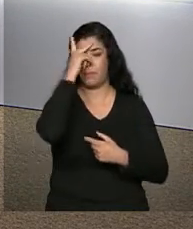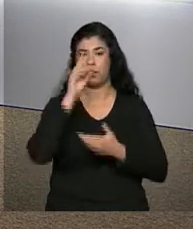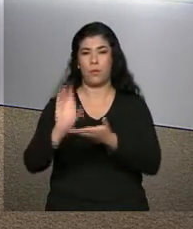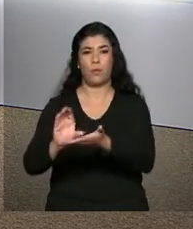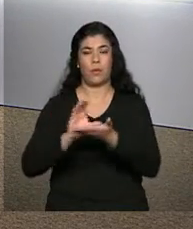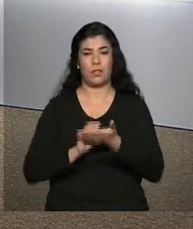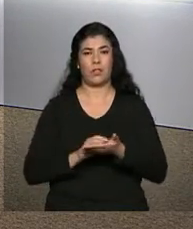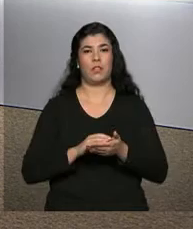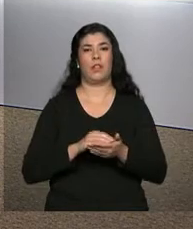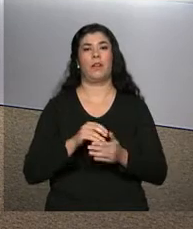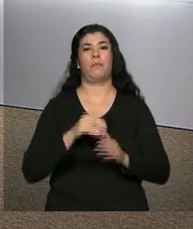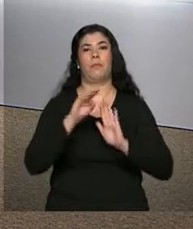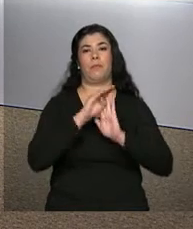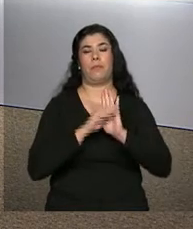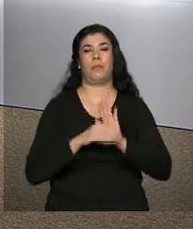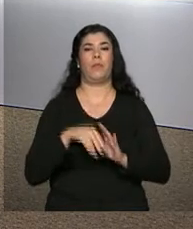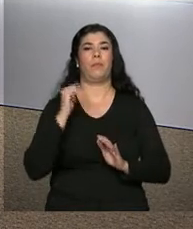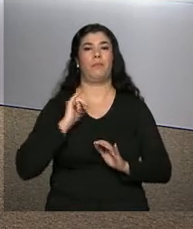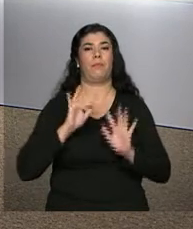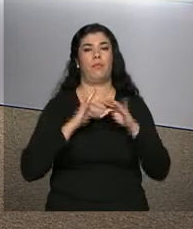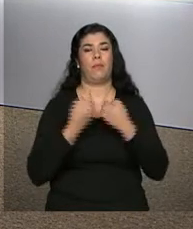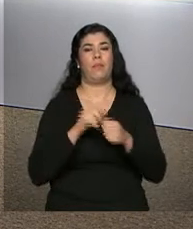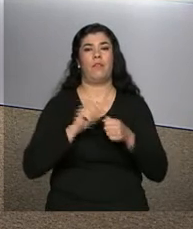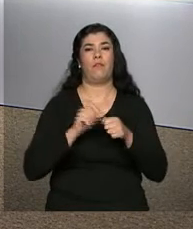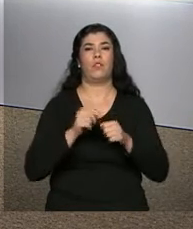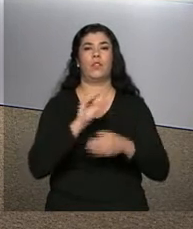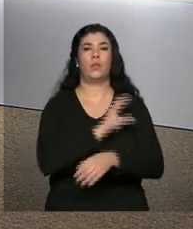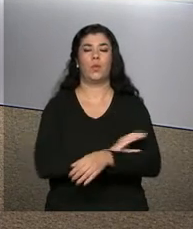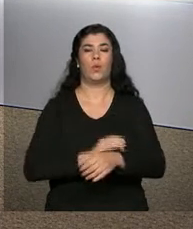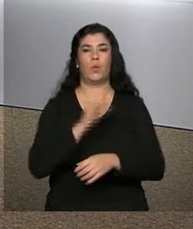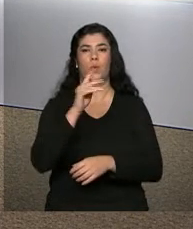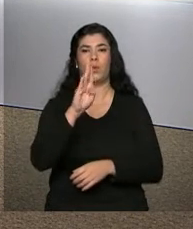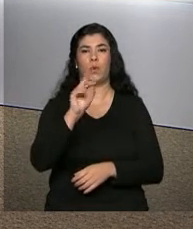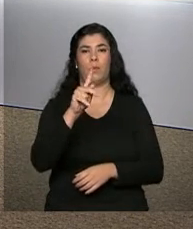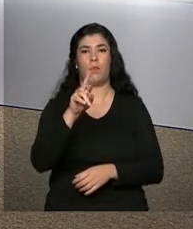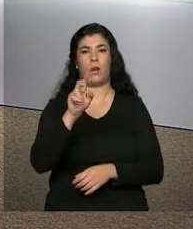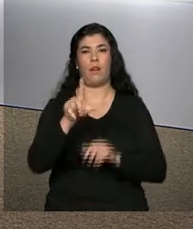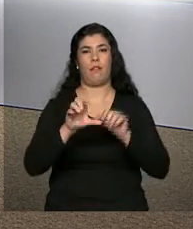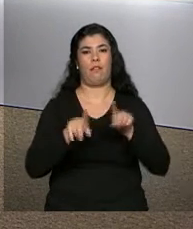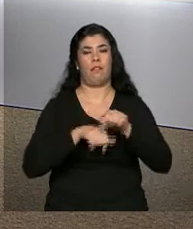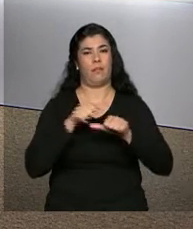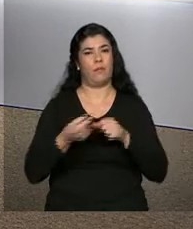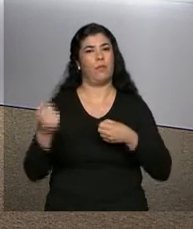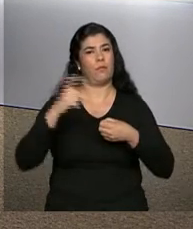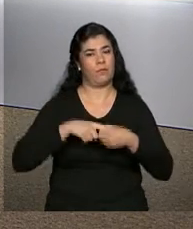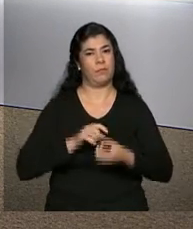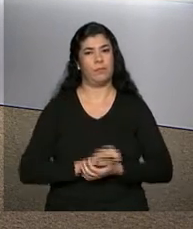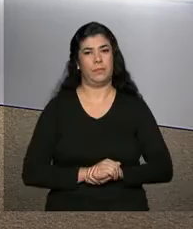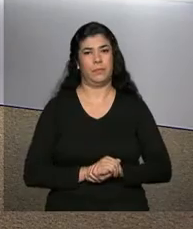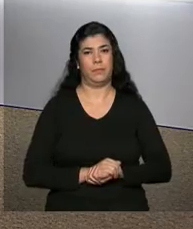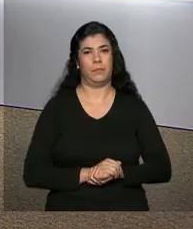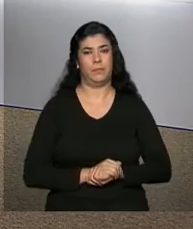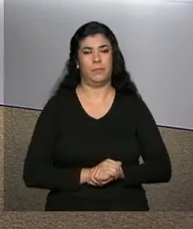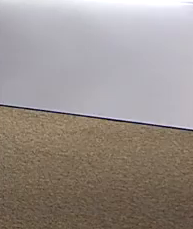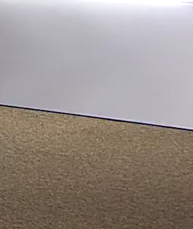Bolsa Família fazem curso do Pronatec e se tornam microempreendedores individuais. Daqui a pouco a gente volta.